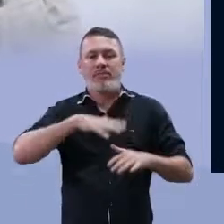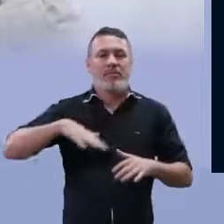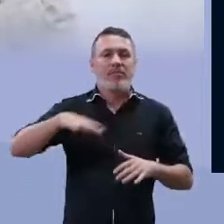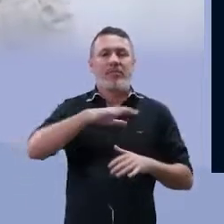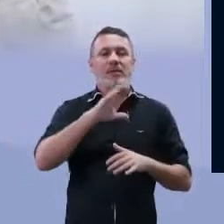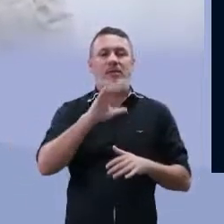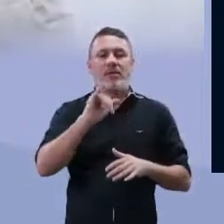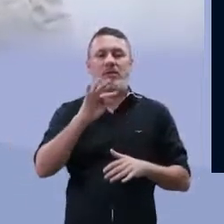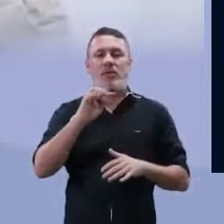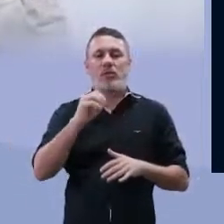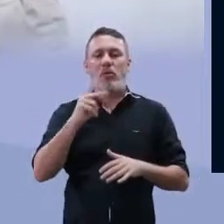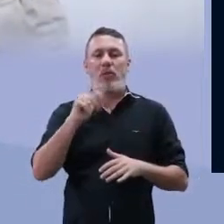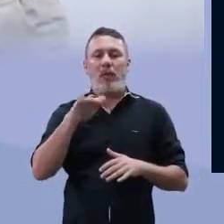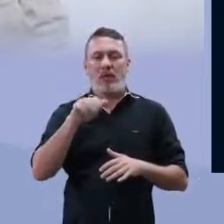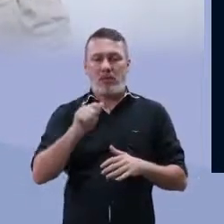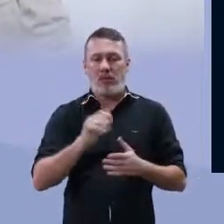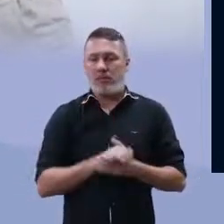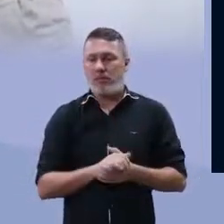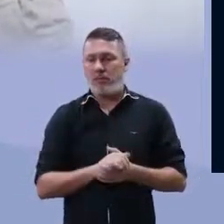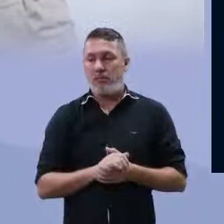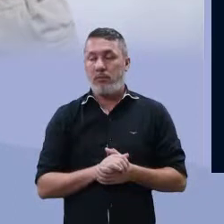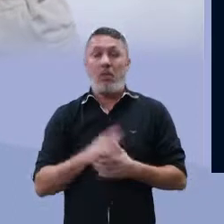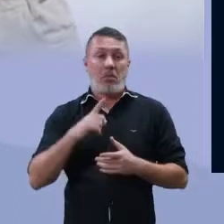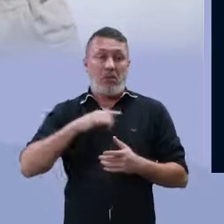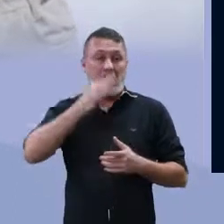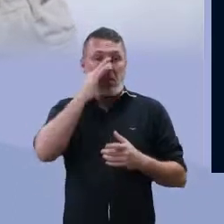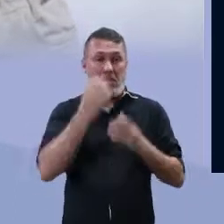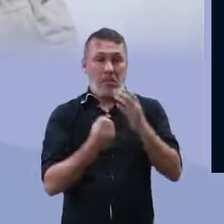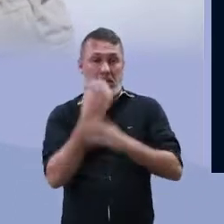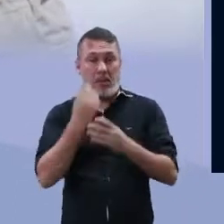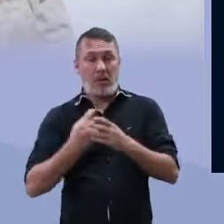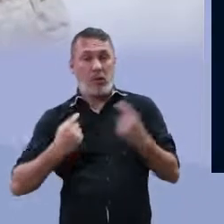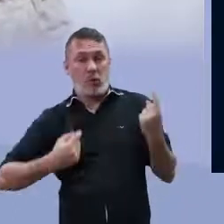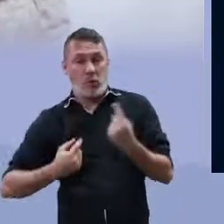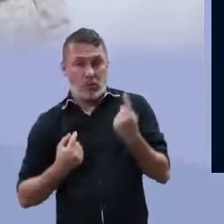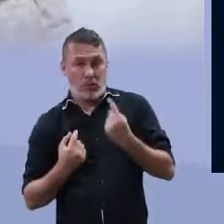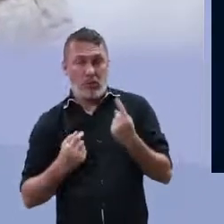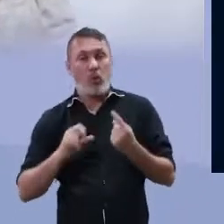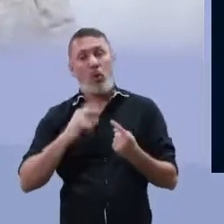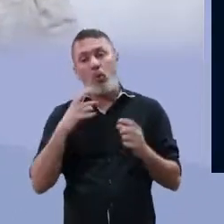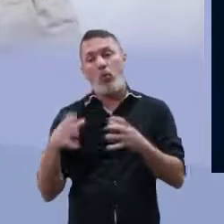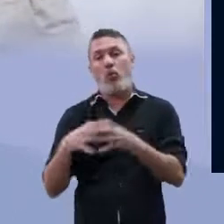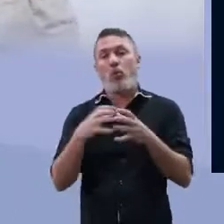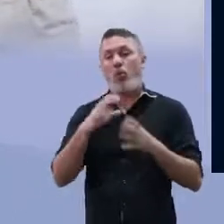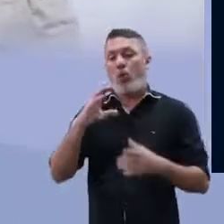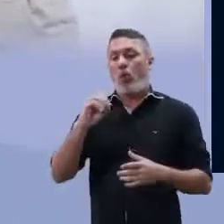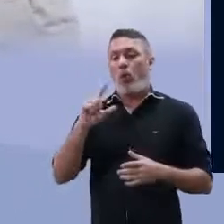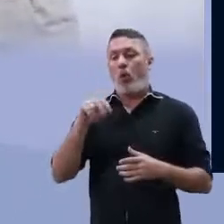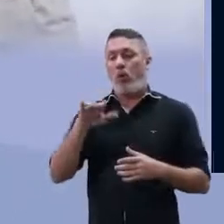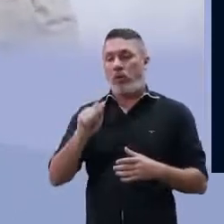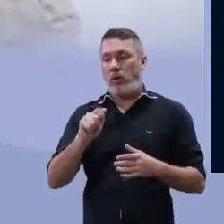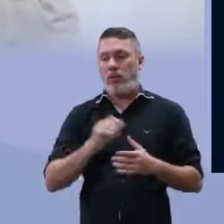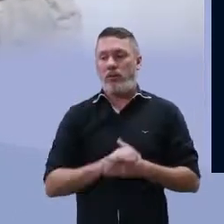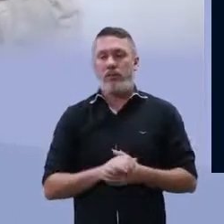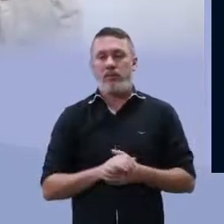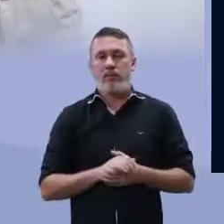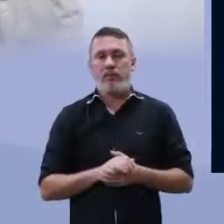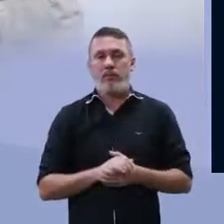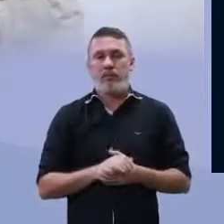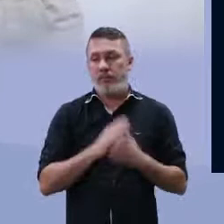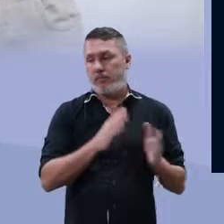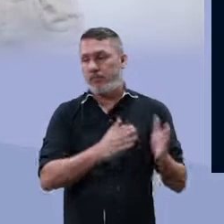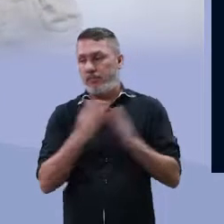fica soltinha ali no citoplasma mesmo. E elas podem viver isoladas ou formando colônias.